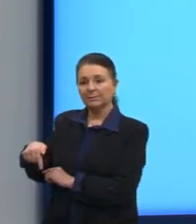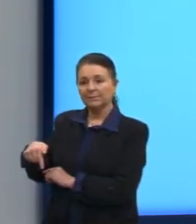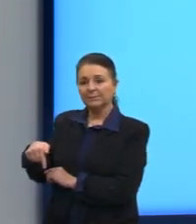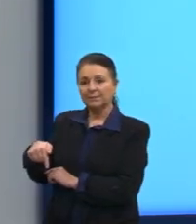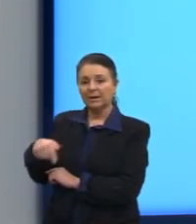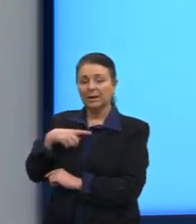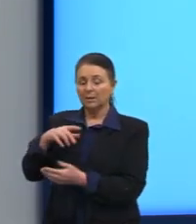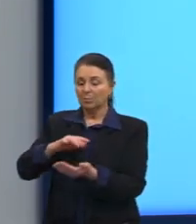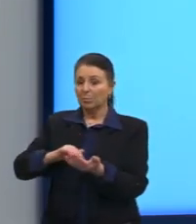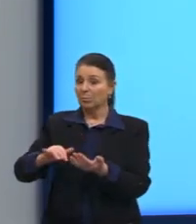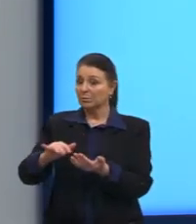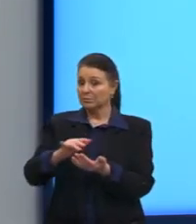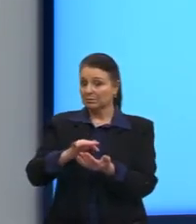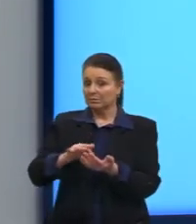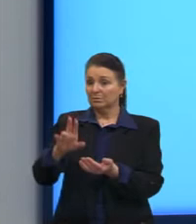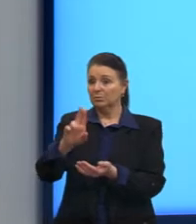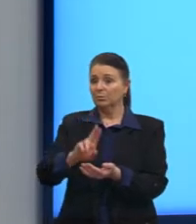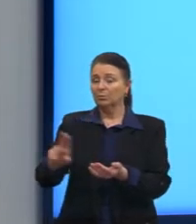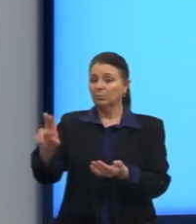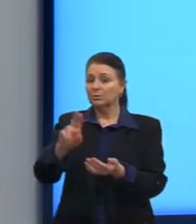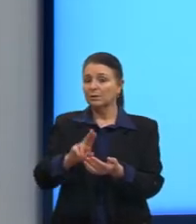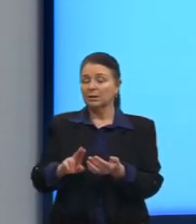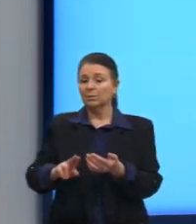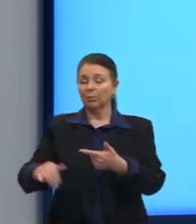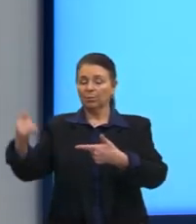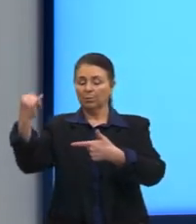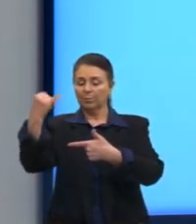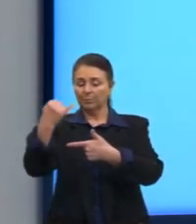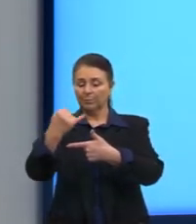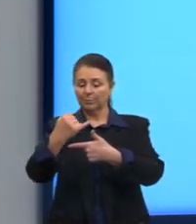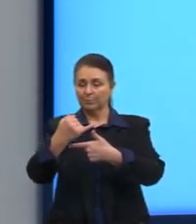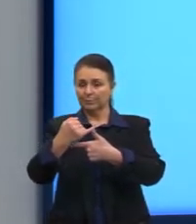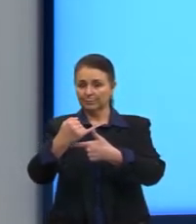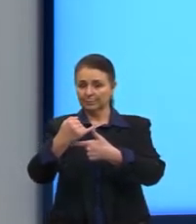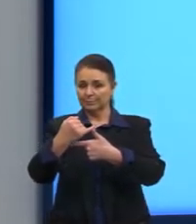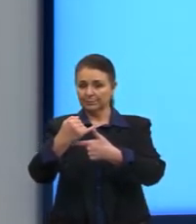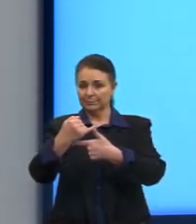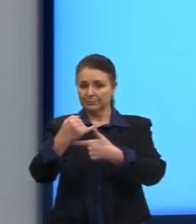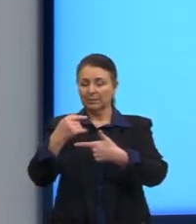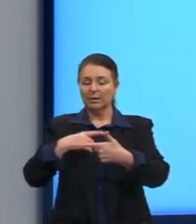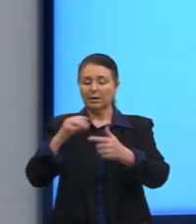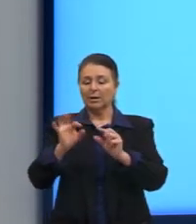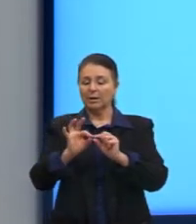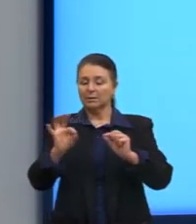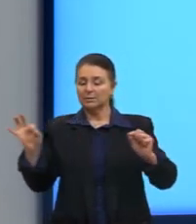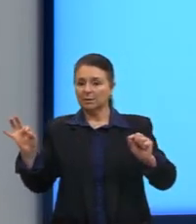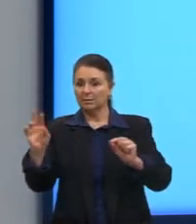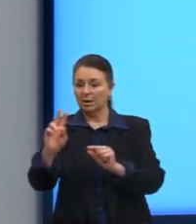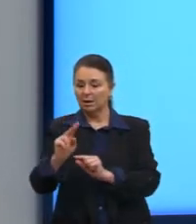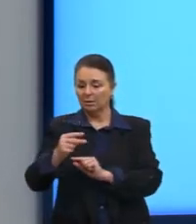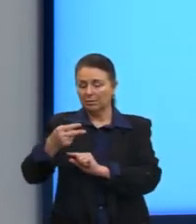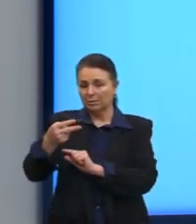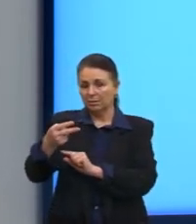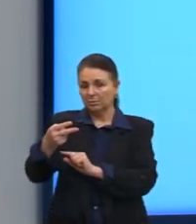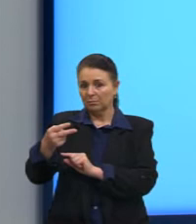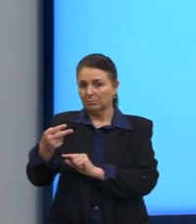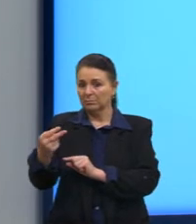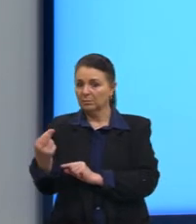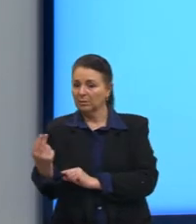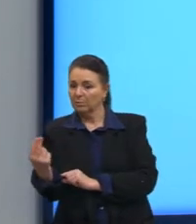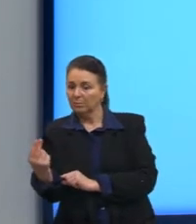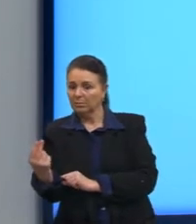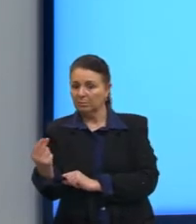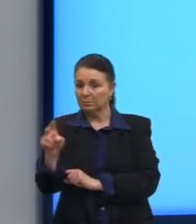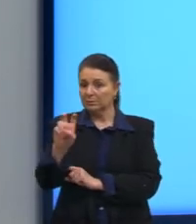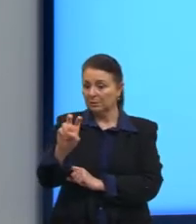calculamos através do nosso teorema de Pitágoras. A distância ao quadrado é igual a 5